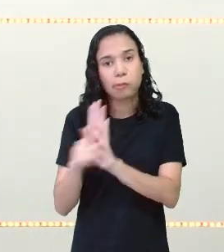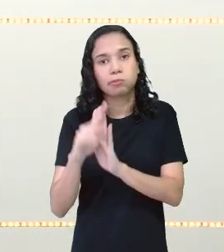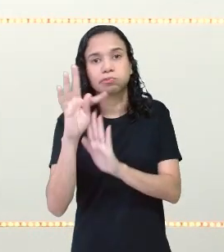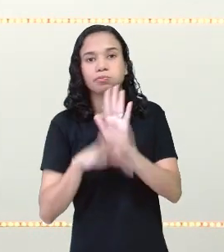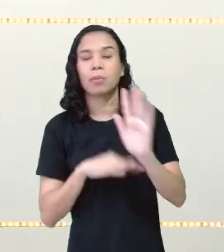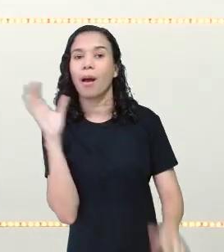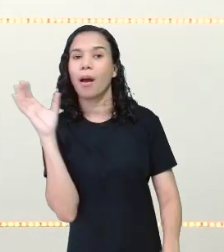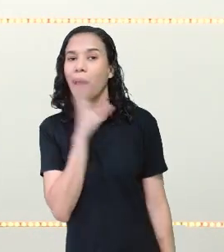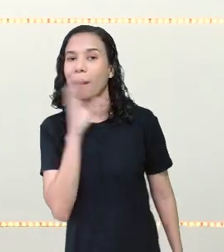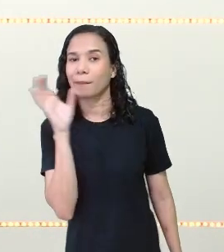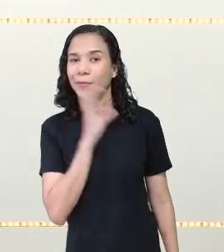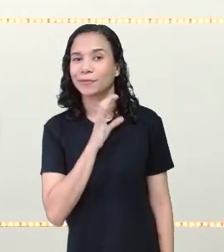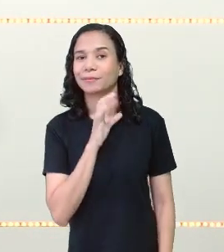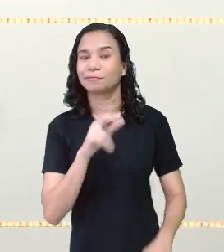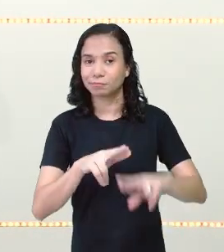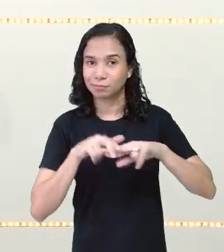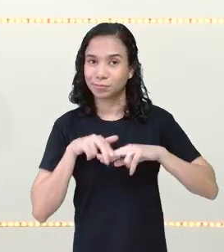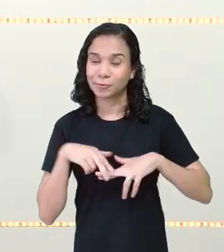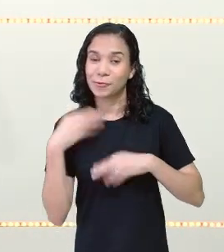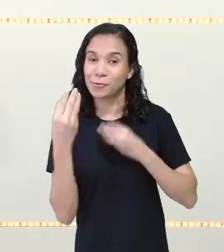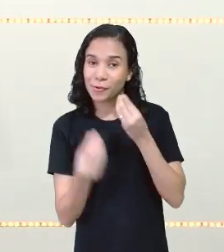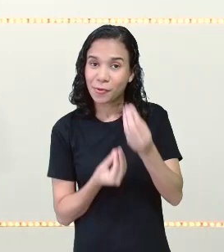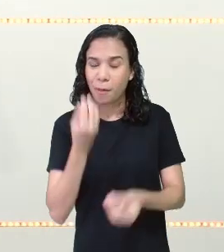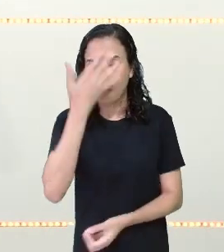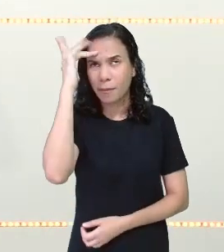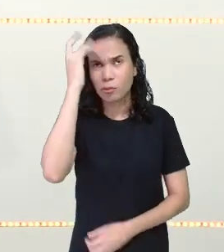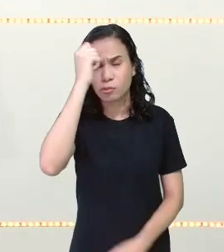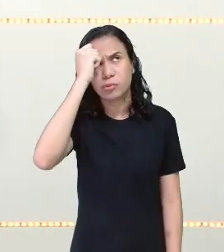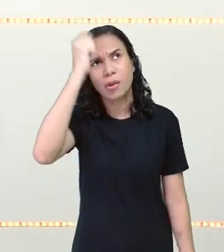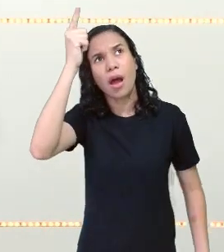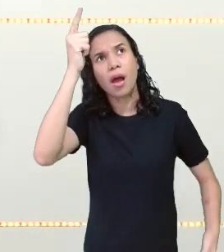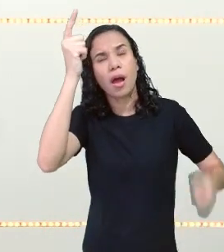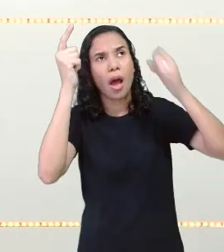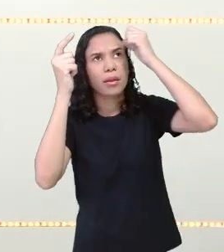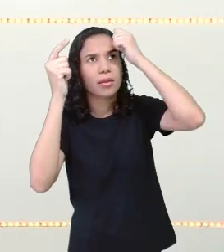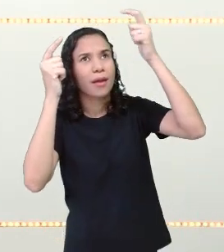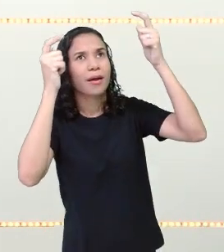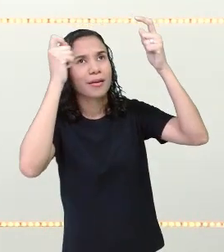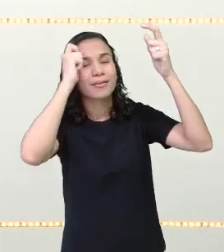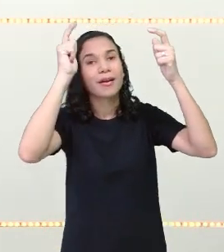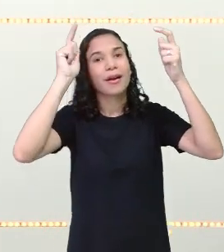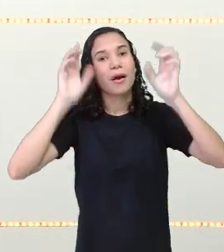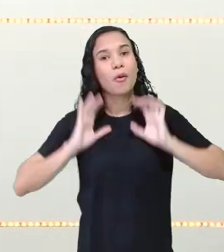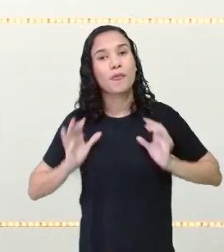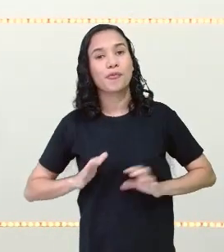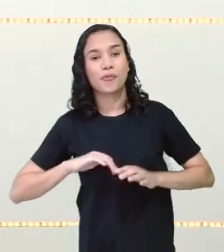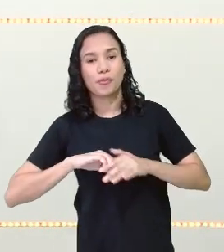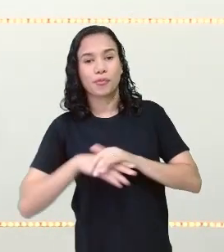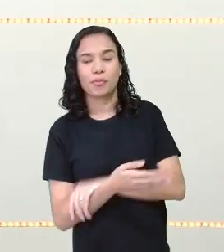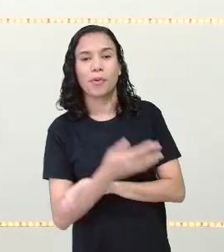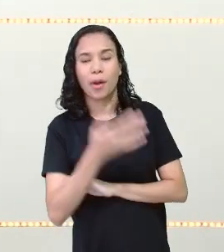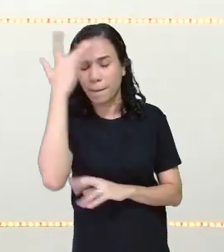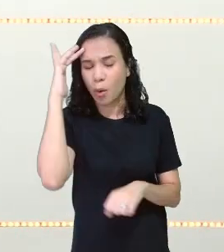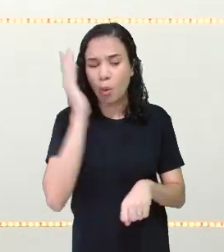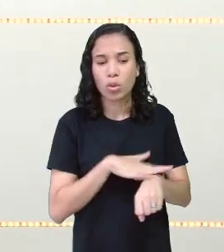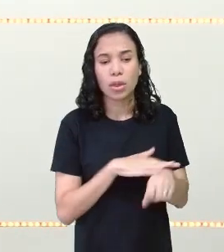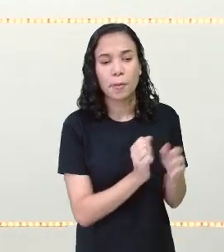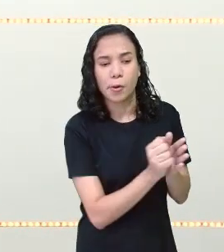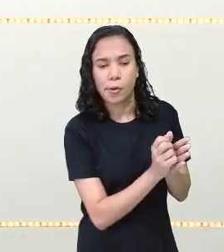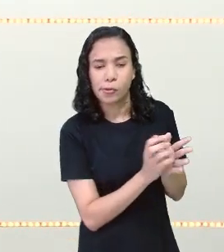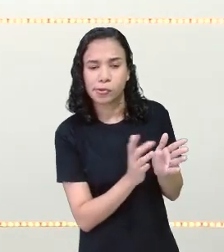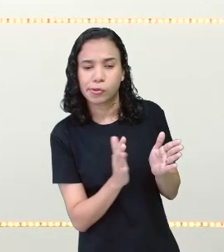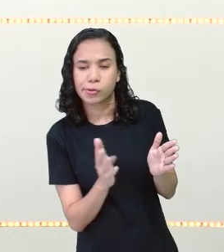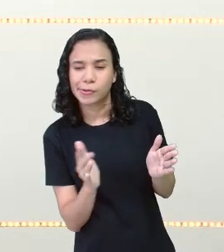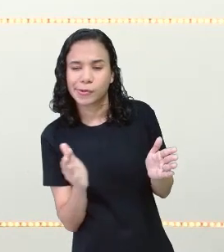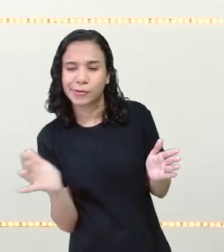rapidinho. Então, dessa forma, você vai criando esse hábito. E à medida que o tempo for passando, aí